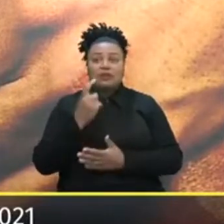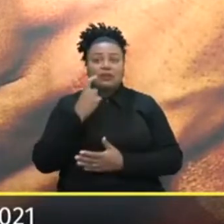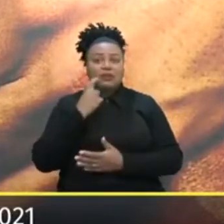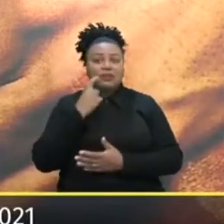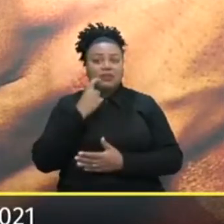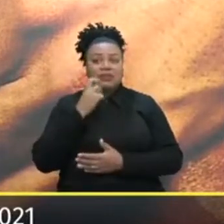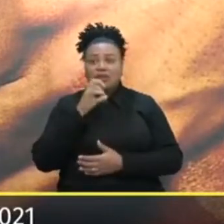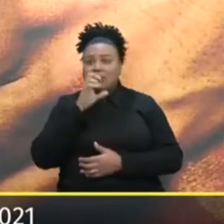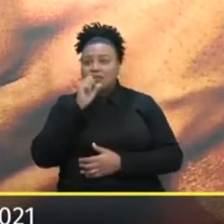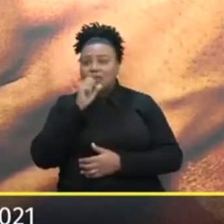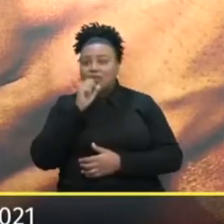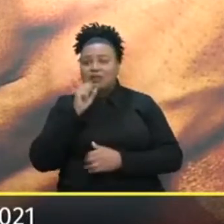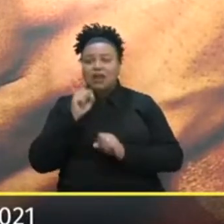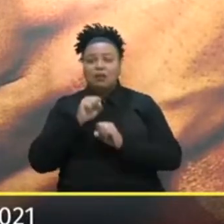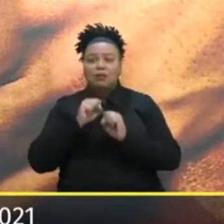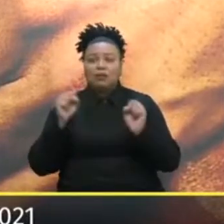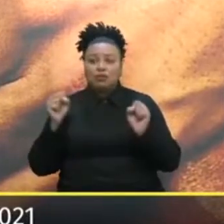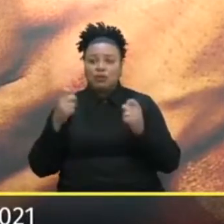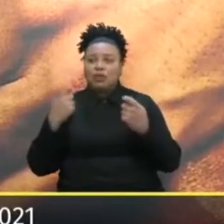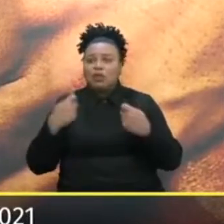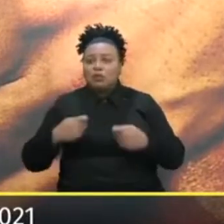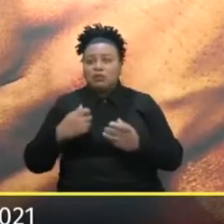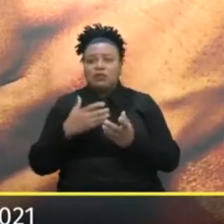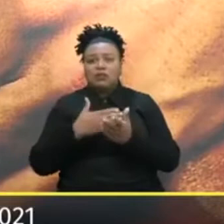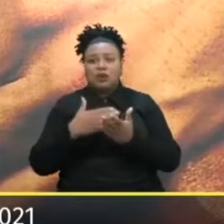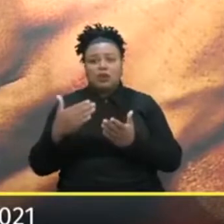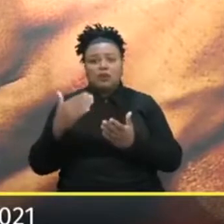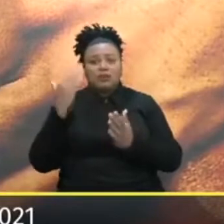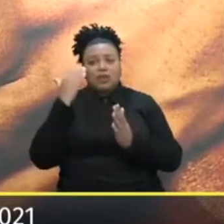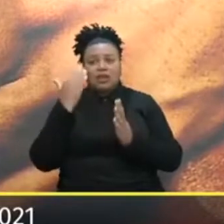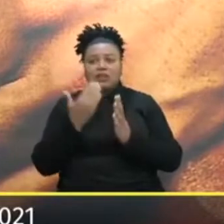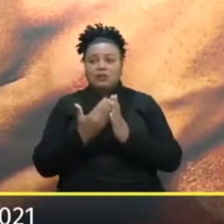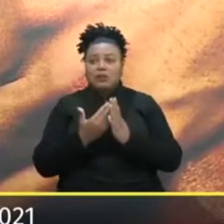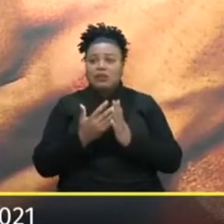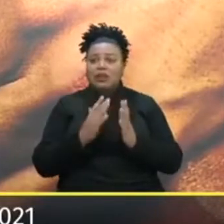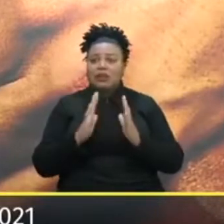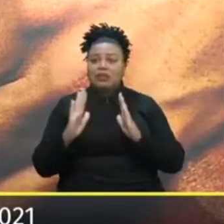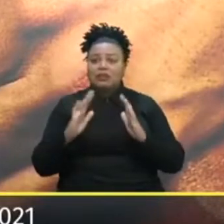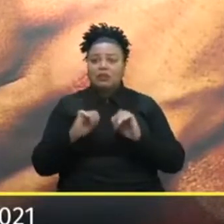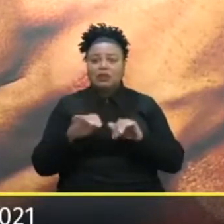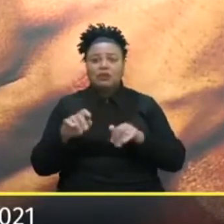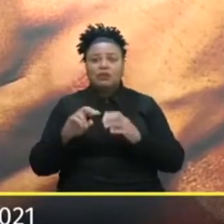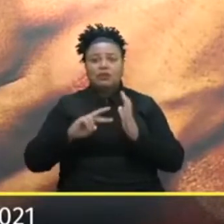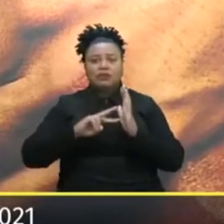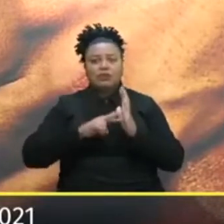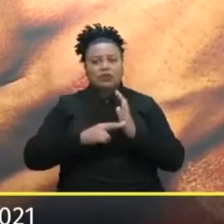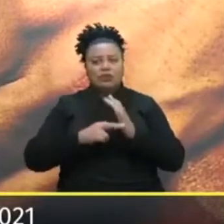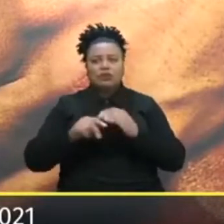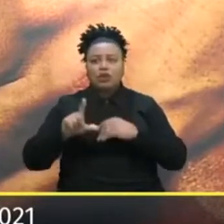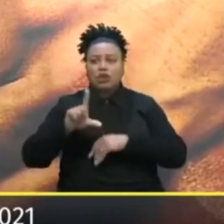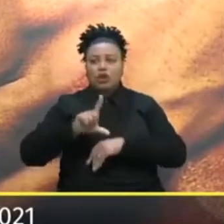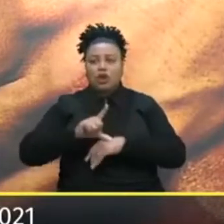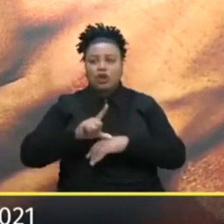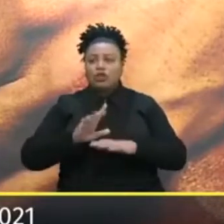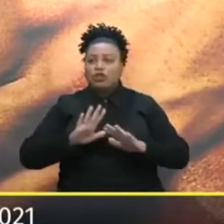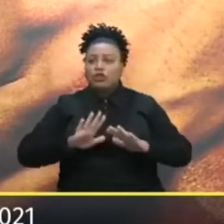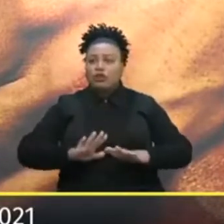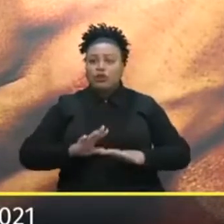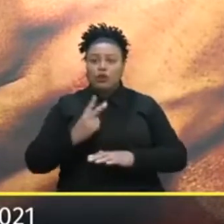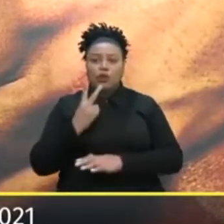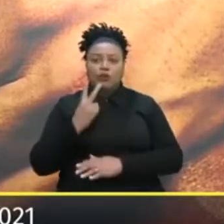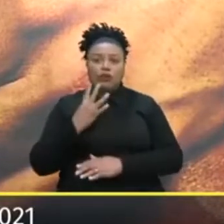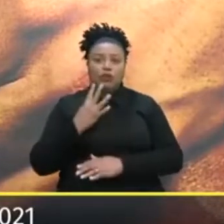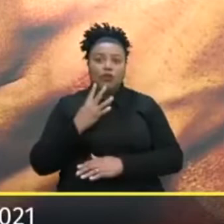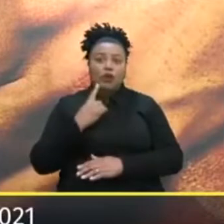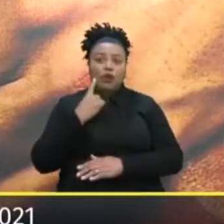Inacreditável E no sábado de manhã Tu tinha que cumprir eles Então Nesse período da pandemia O Sindiloja teve Plantão 24 horas por dia